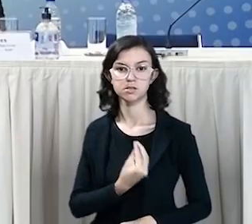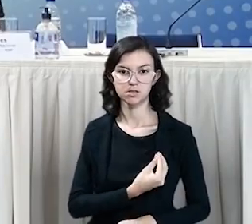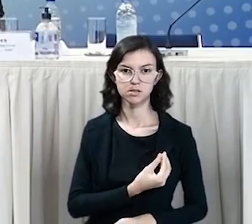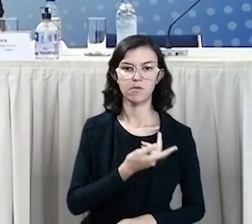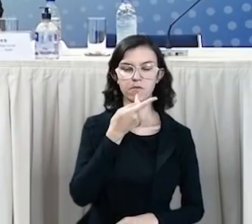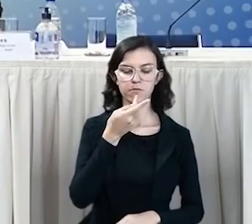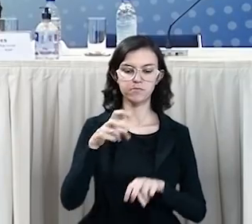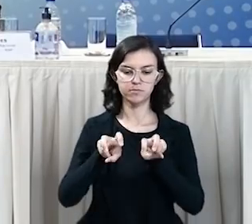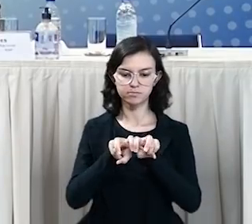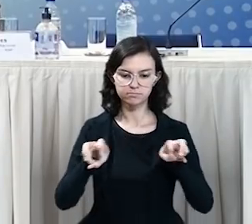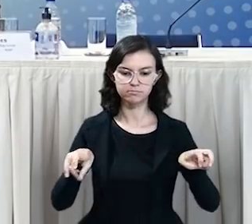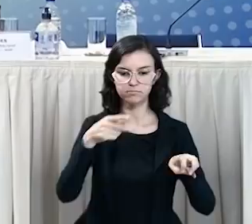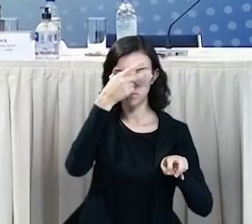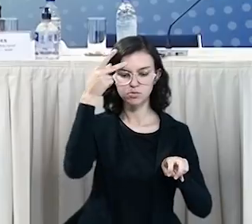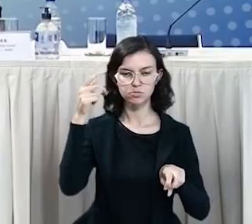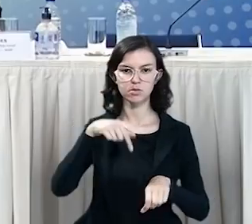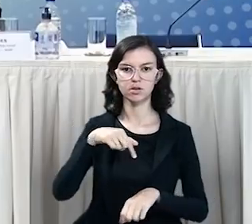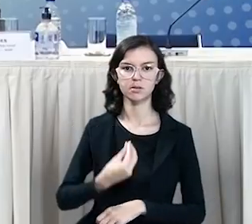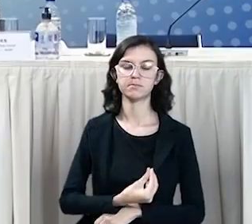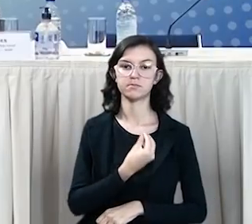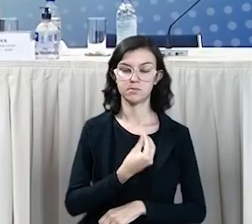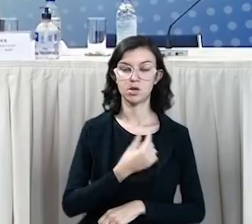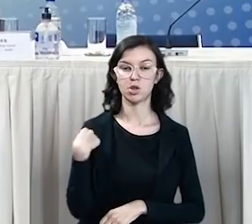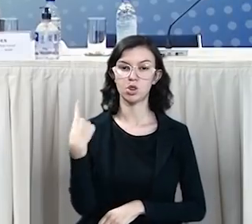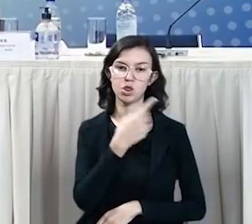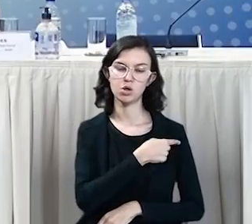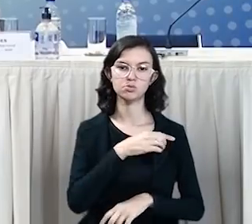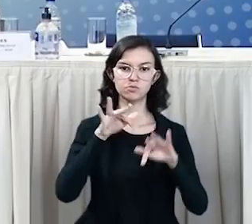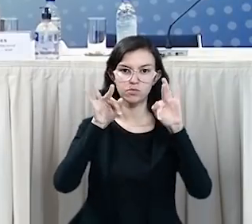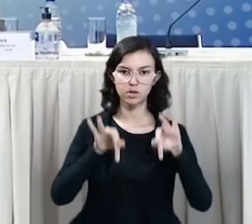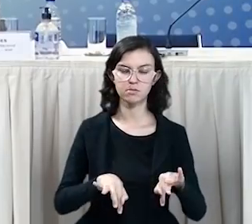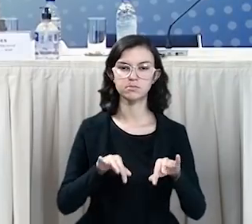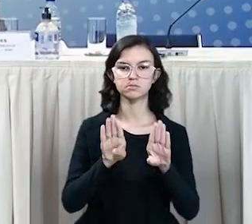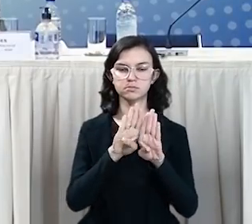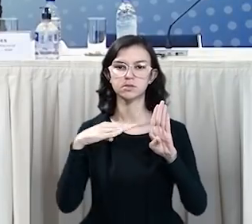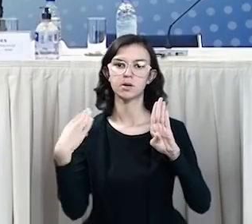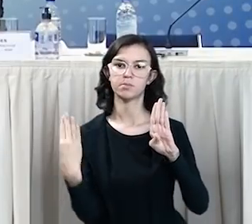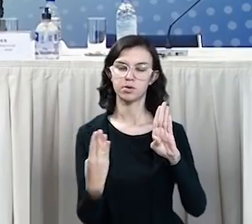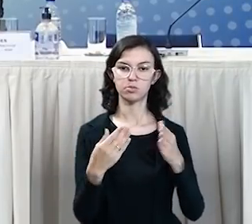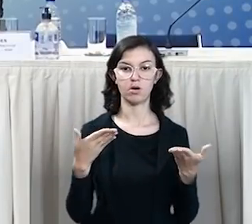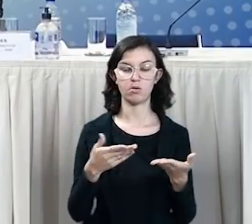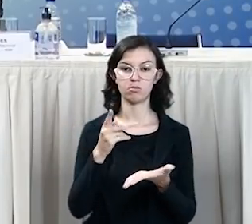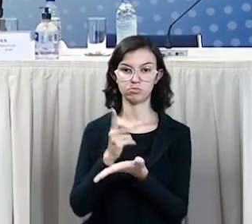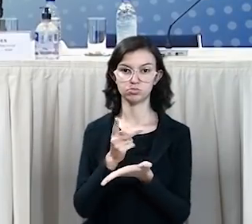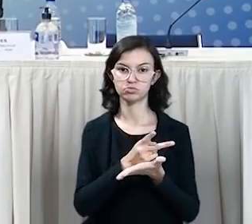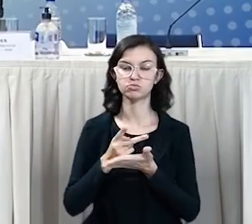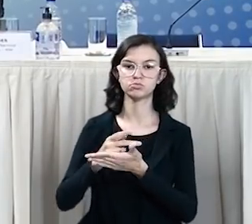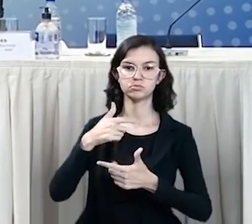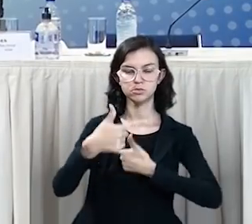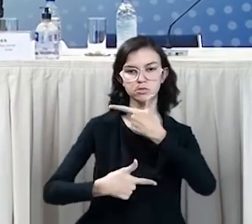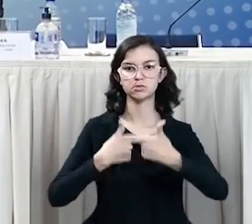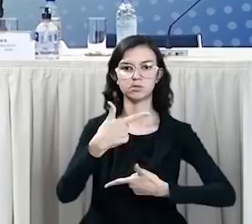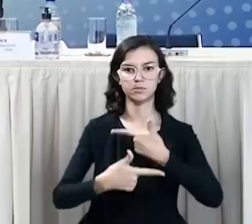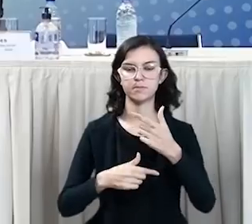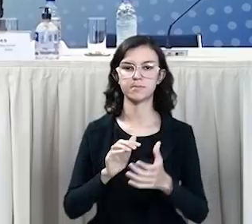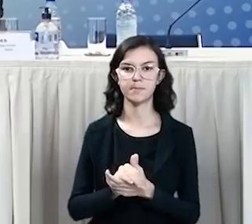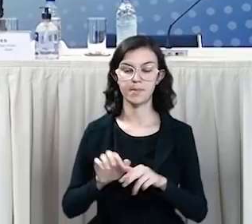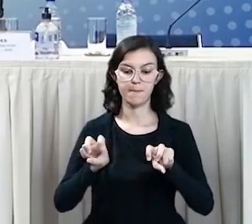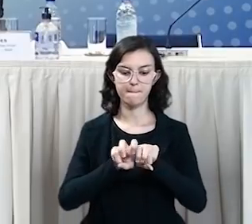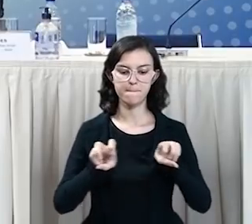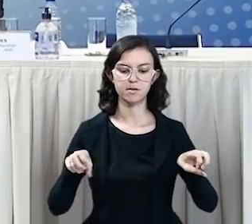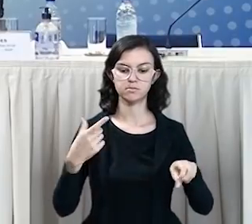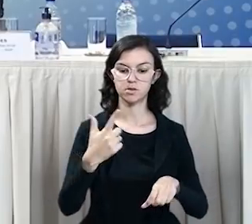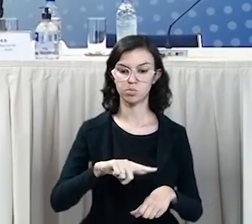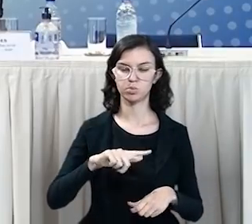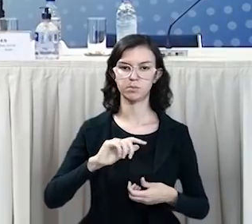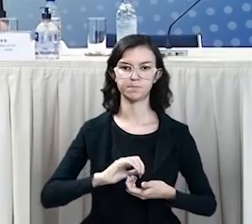Agradecemos a presença e as palavras das autoridades e damos por encerrada a sessão solene de abertura. Daremos continuidade aos